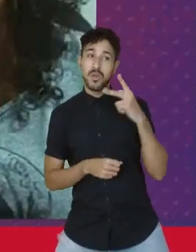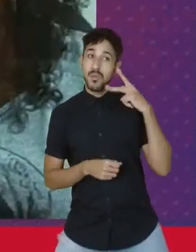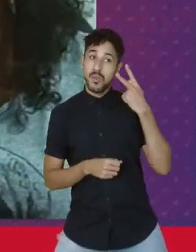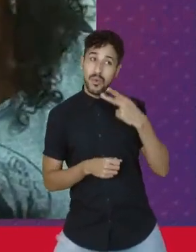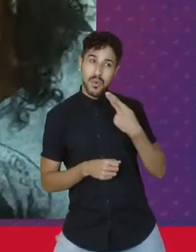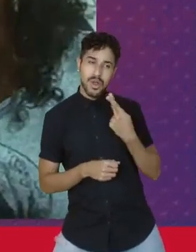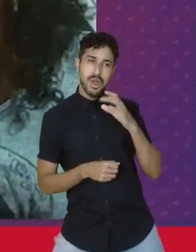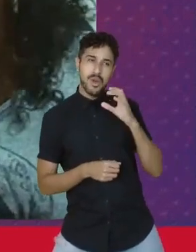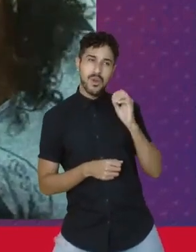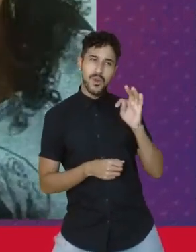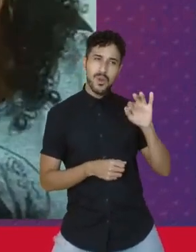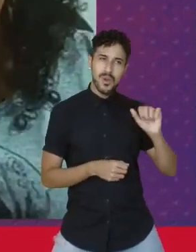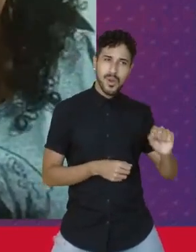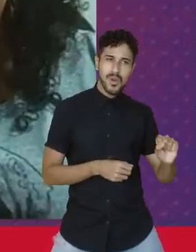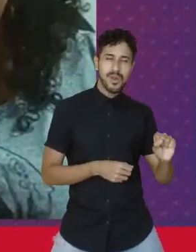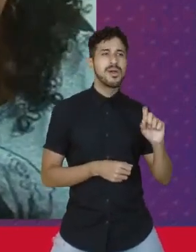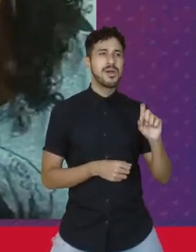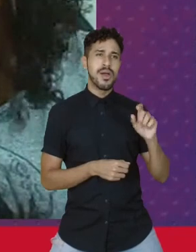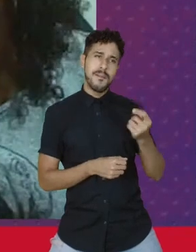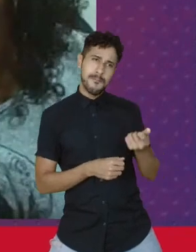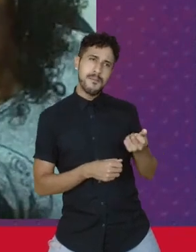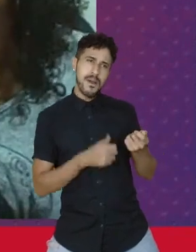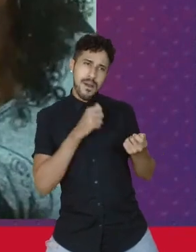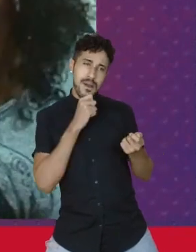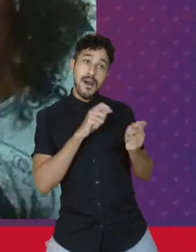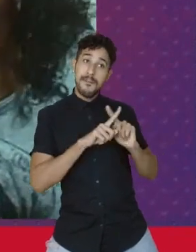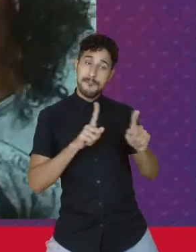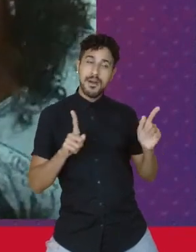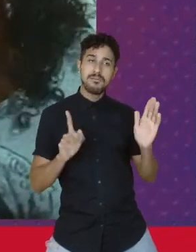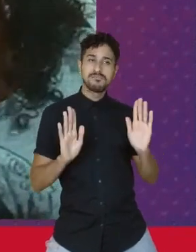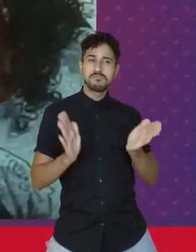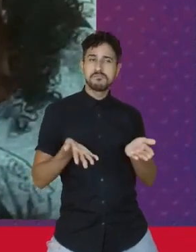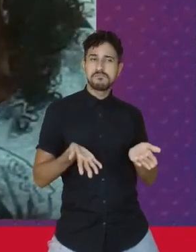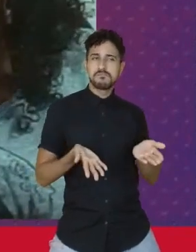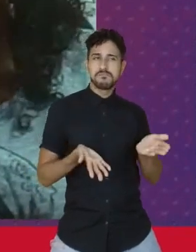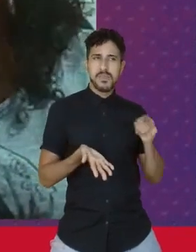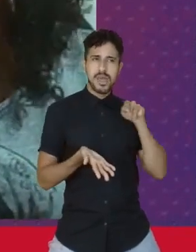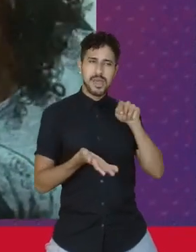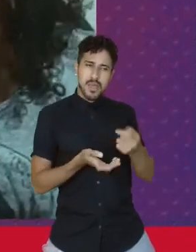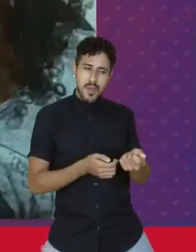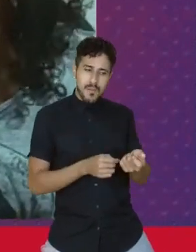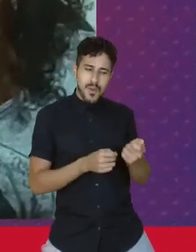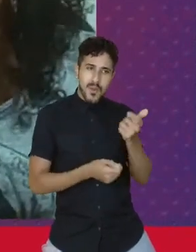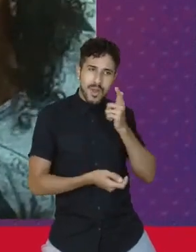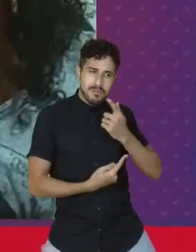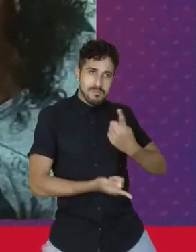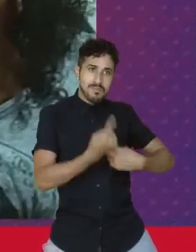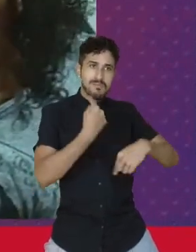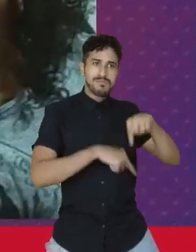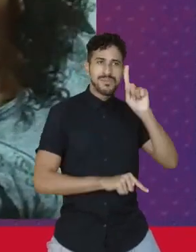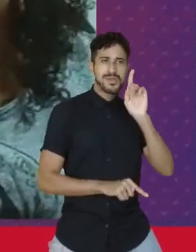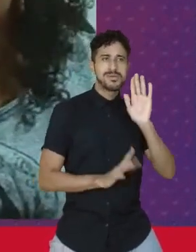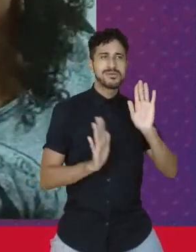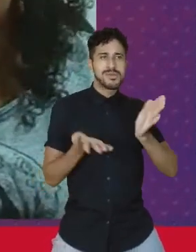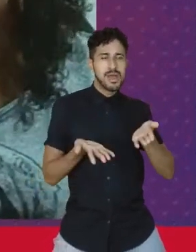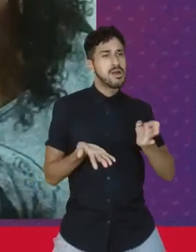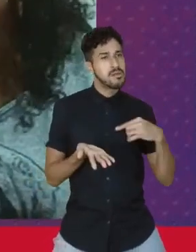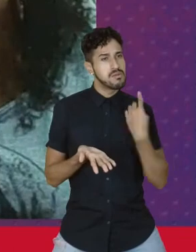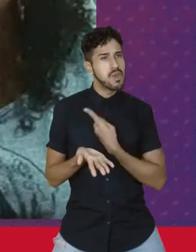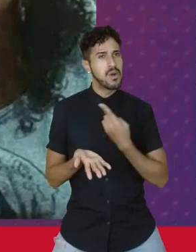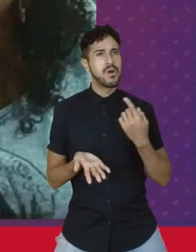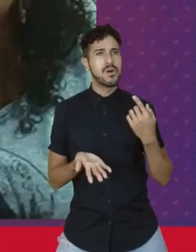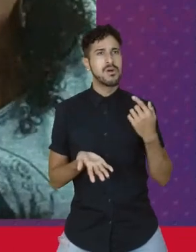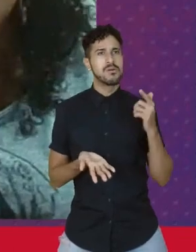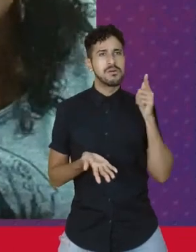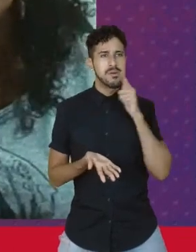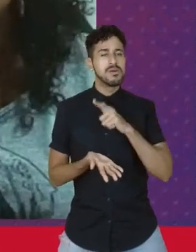afirmativas, que elas são poucas ainda, mas ela já, esse pouco já deu um dimensionamento diferente para o Brasil. Então,